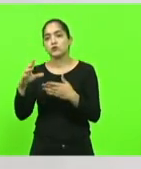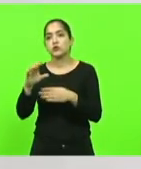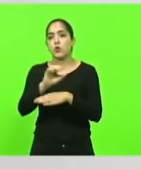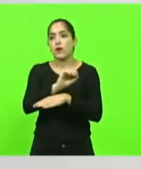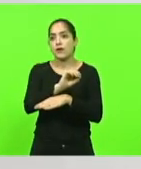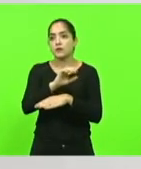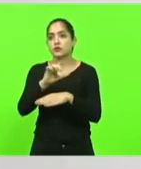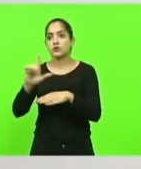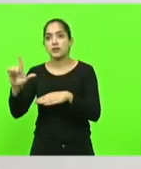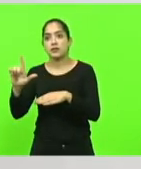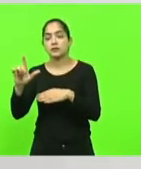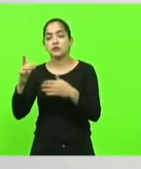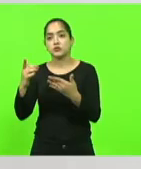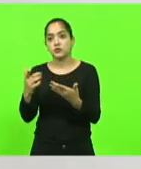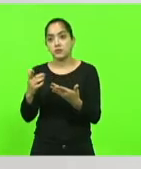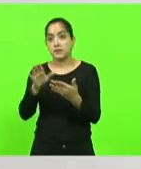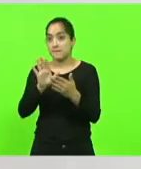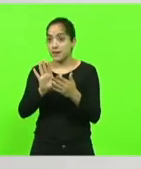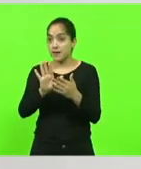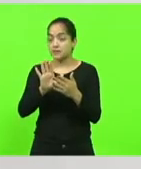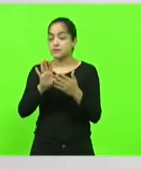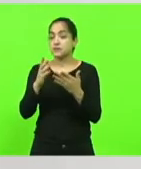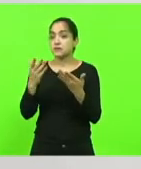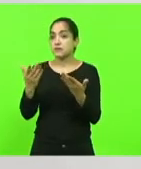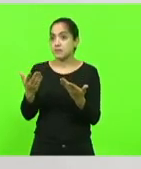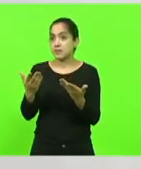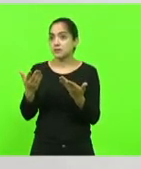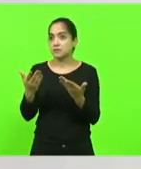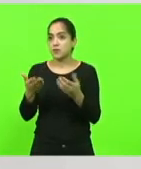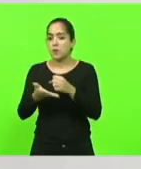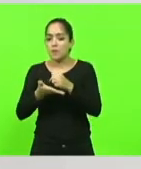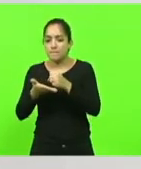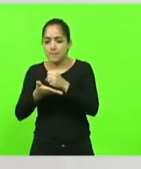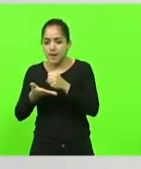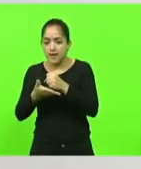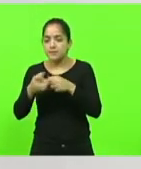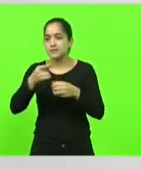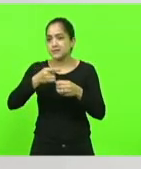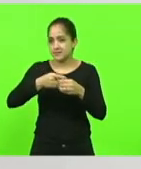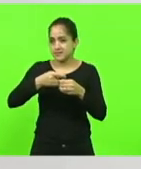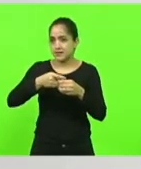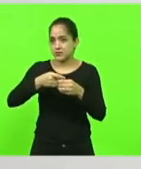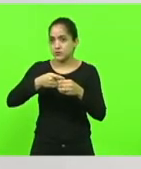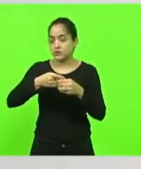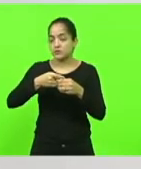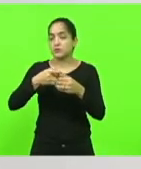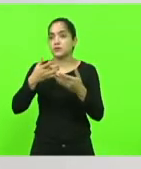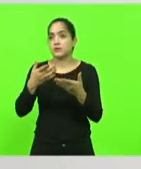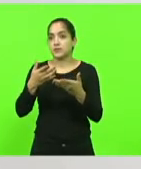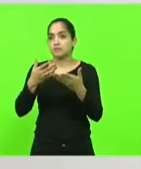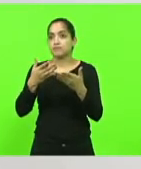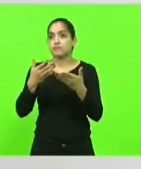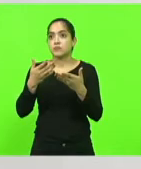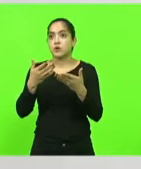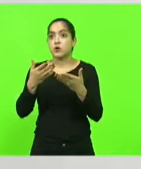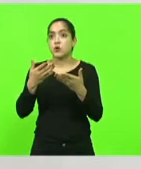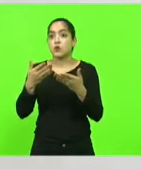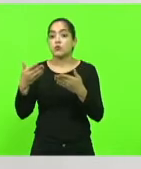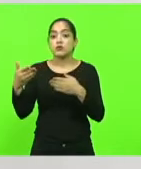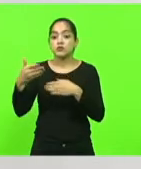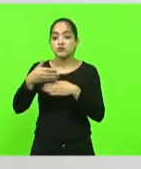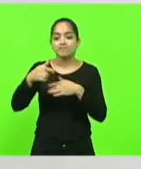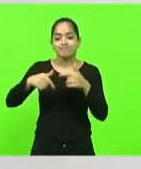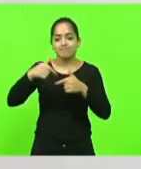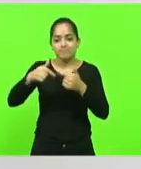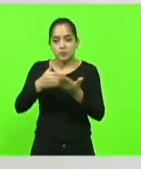esse cuidado também com a nossa base, com a nossa cidade. E nós, quando entramos no parlamento aqui,